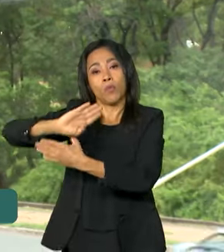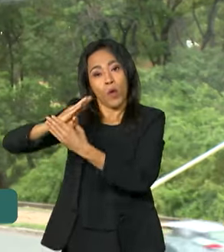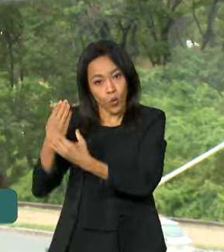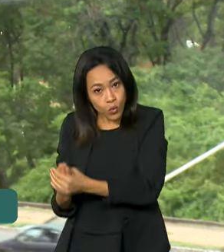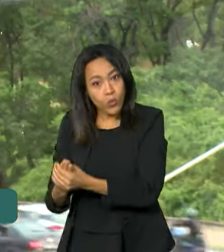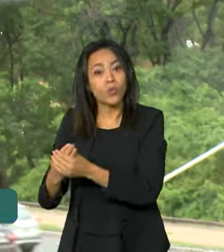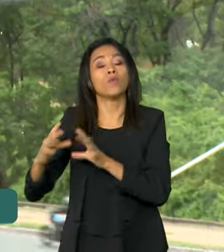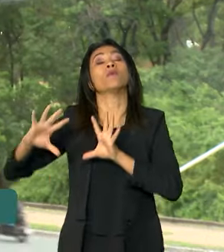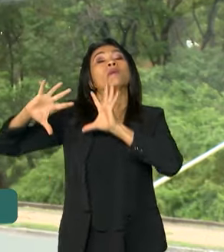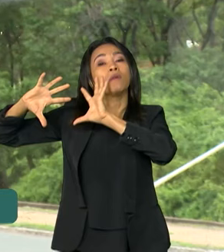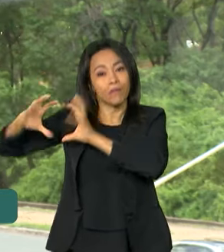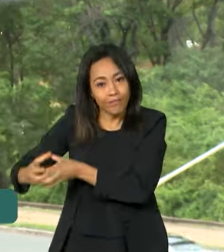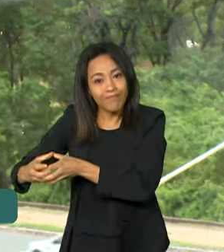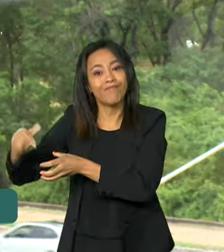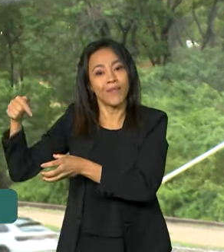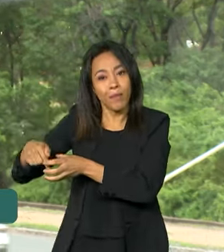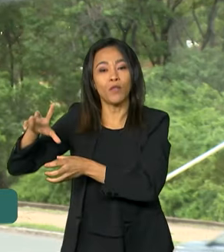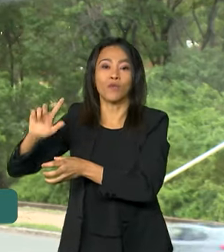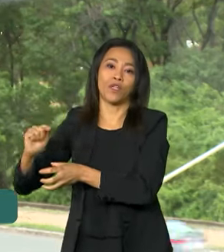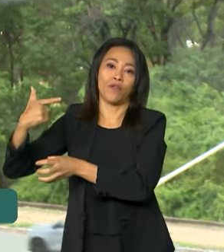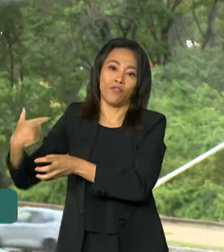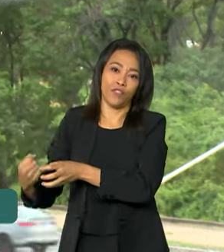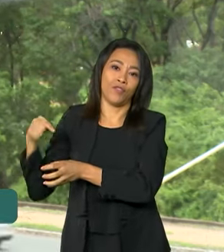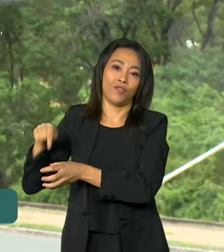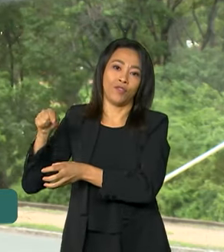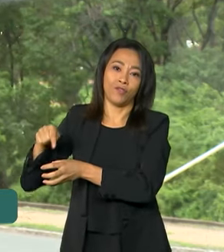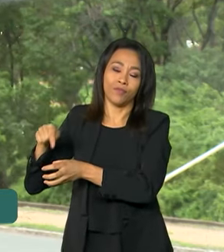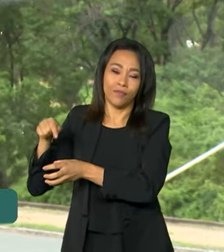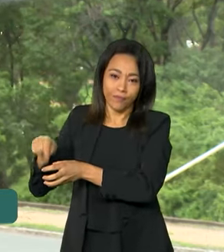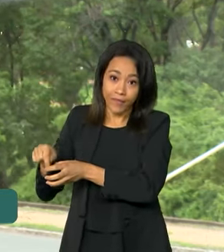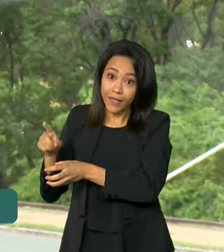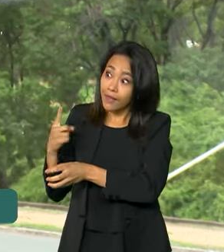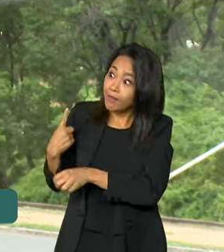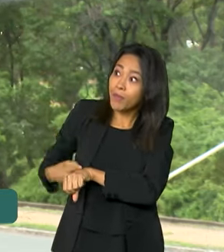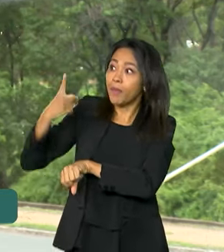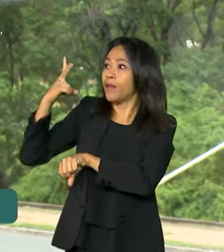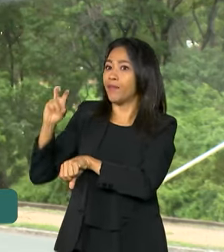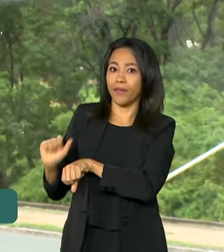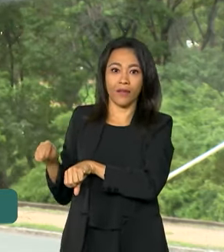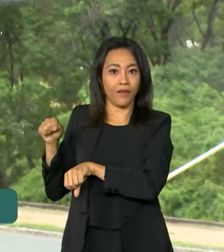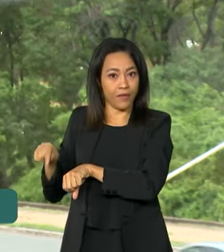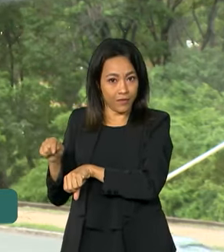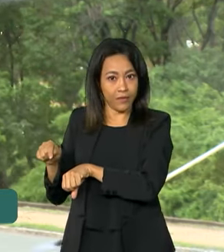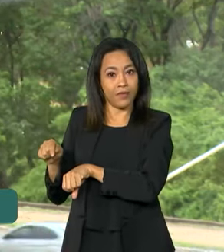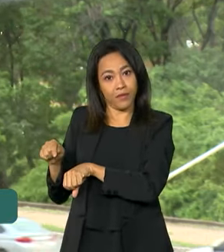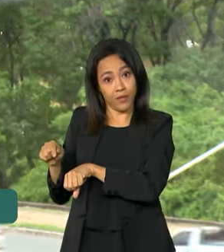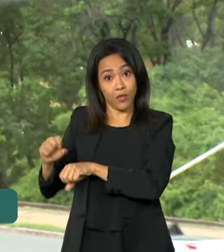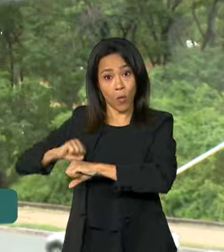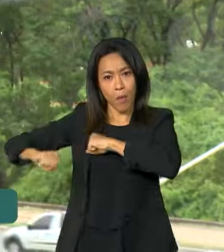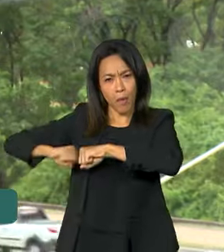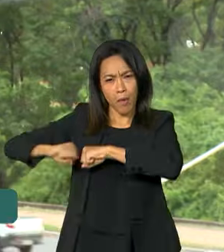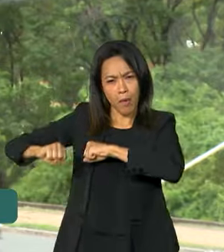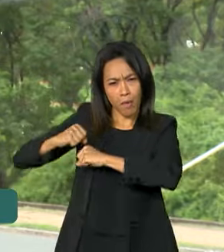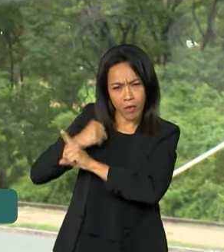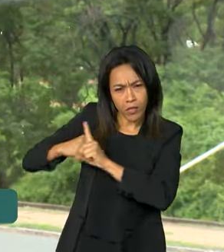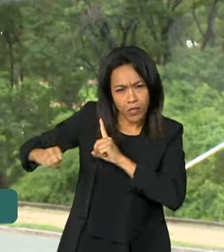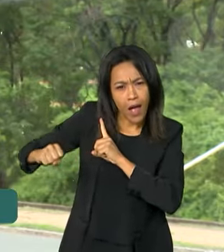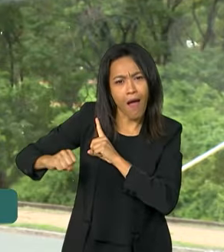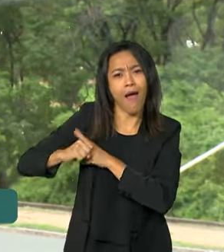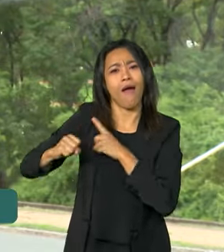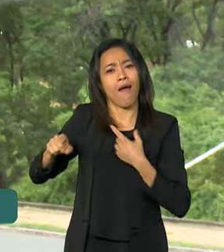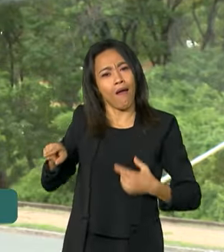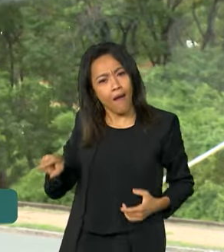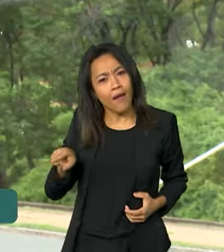será assim no G20 com a Cúpula Inédita dos Movimentos Sociais, que nós estamos